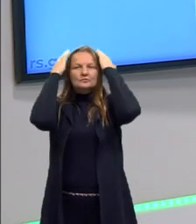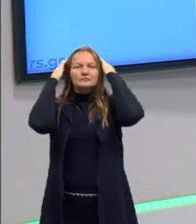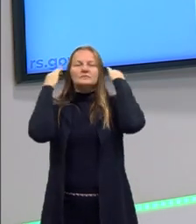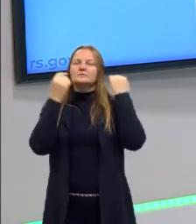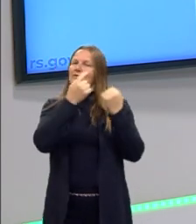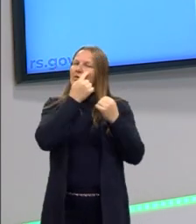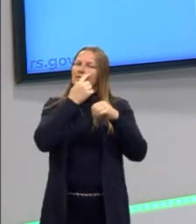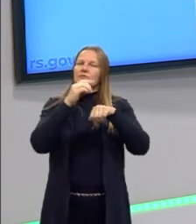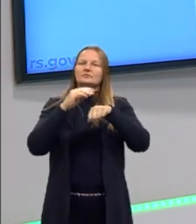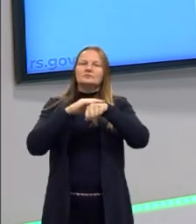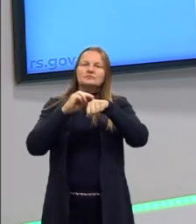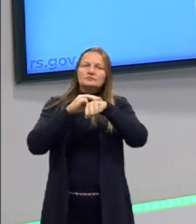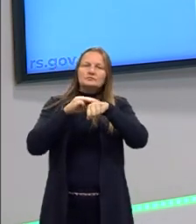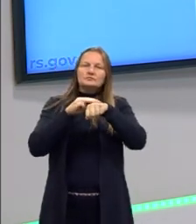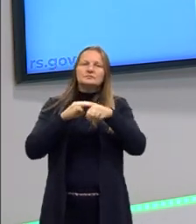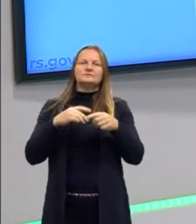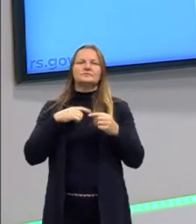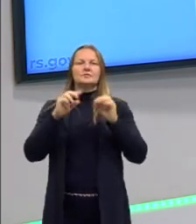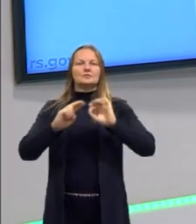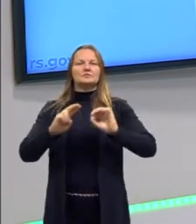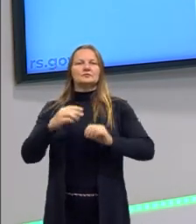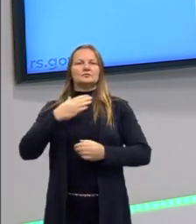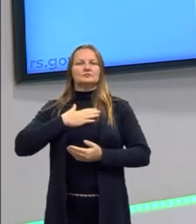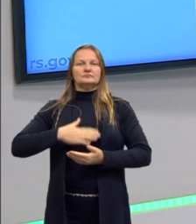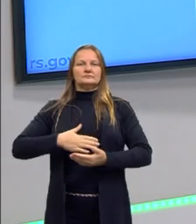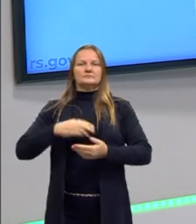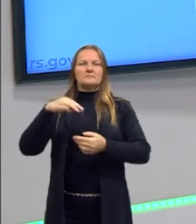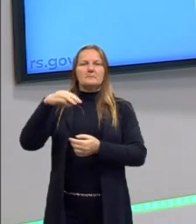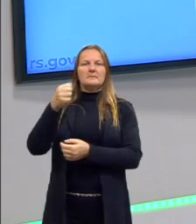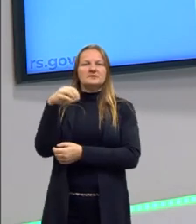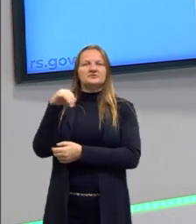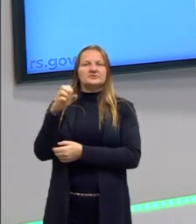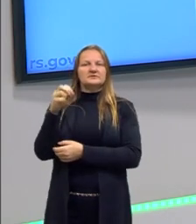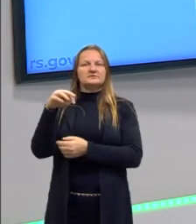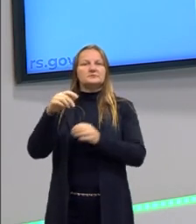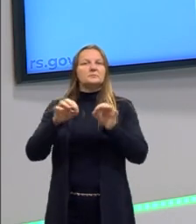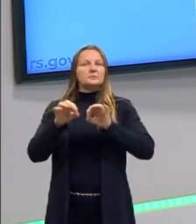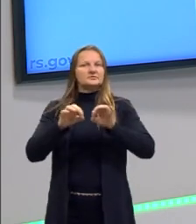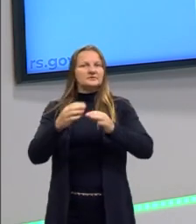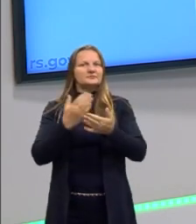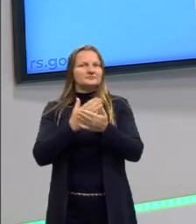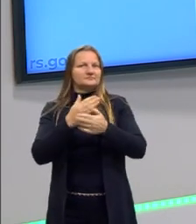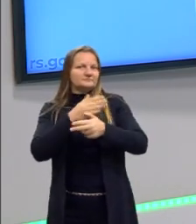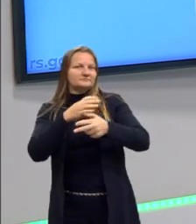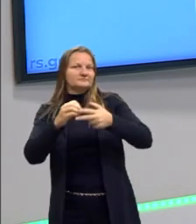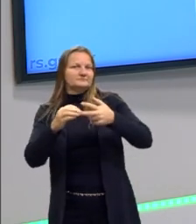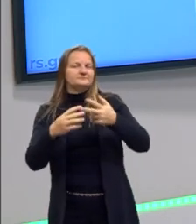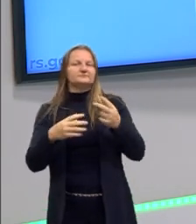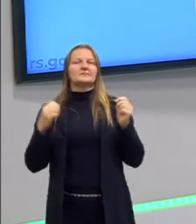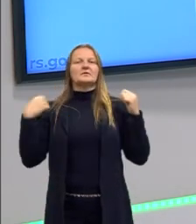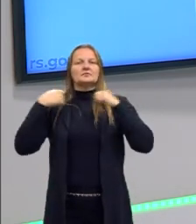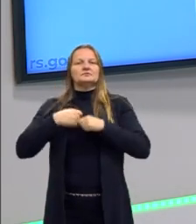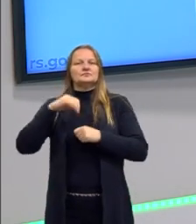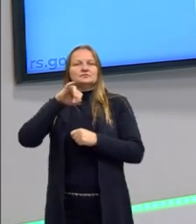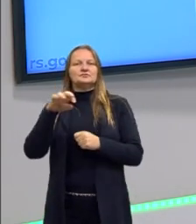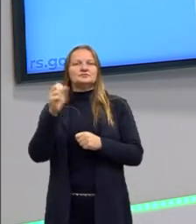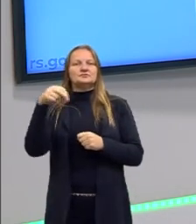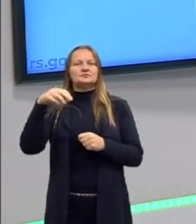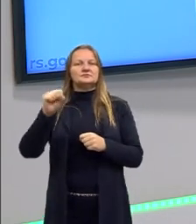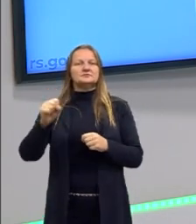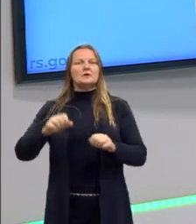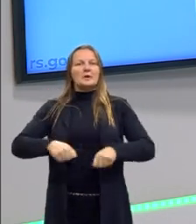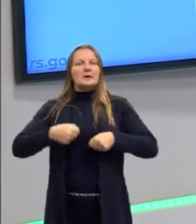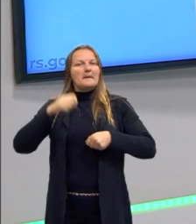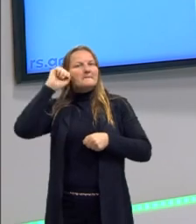e olhos castanhos, estou vestindo uma camiseta magenta, a camiseta aqui do Projeto para a ENEM, uma jaqueta jeans clara,